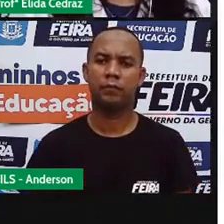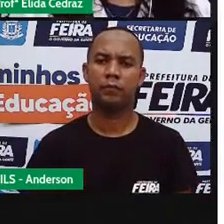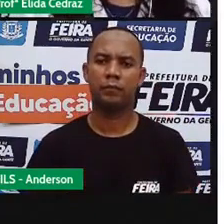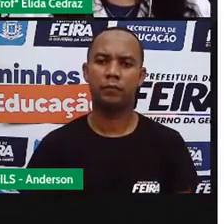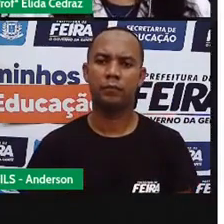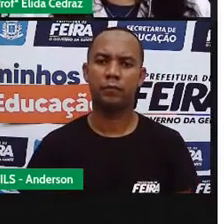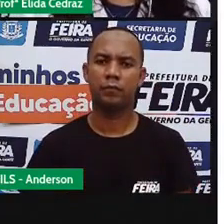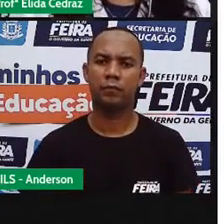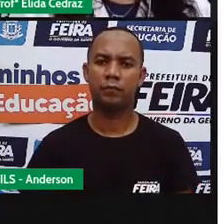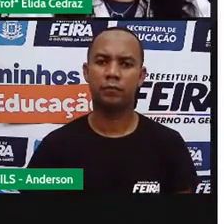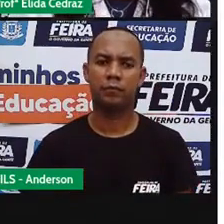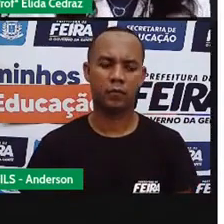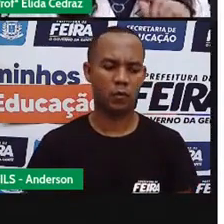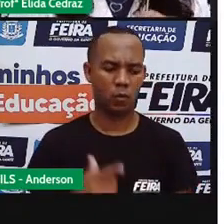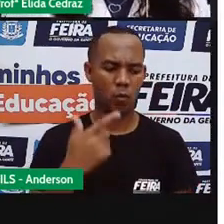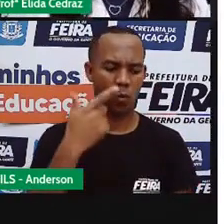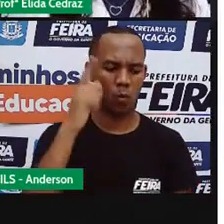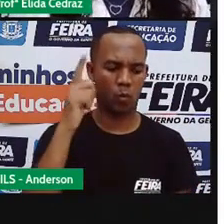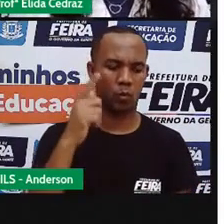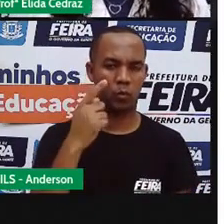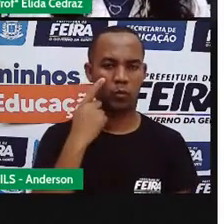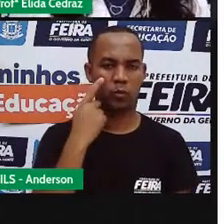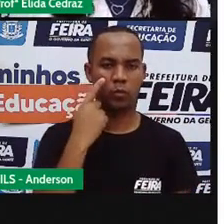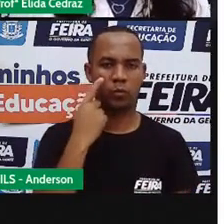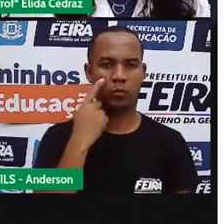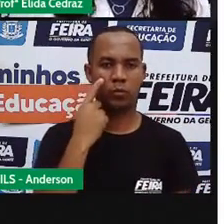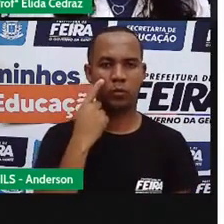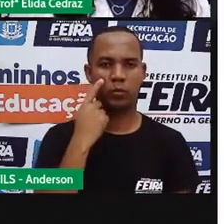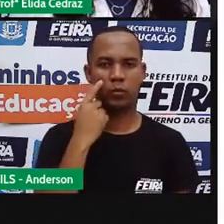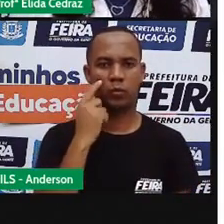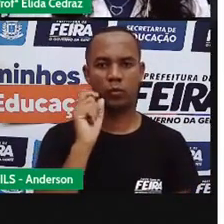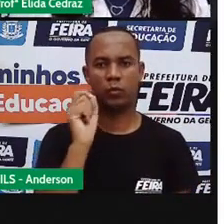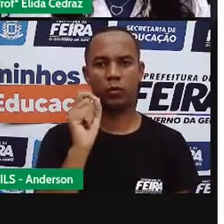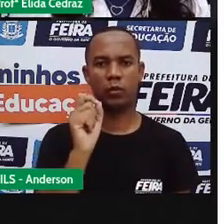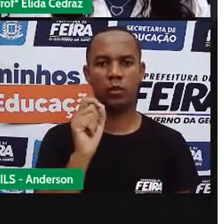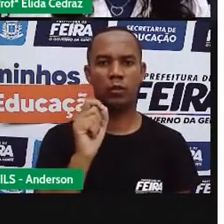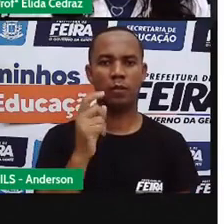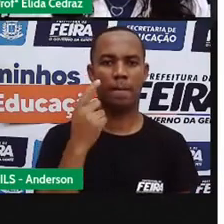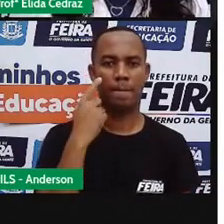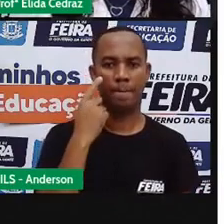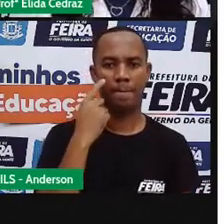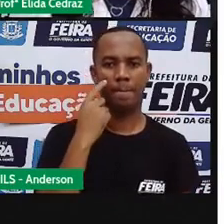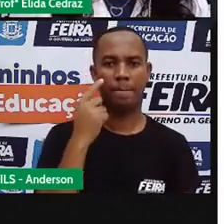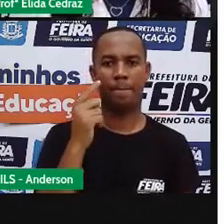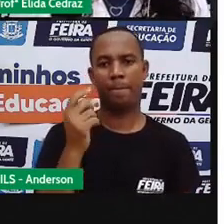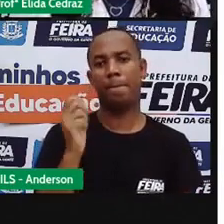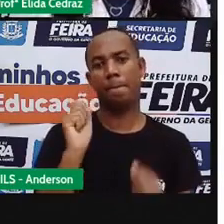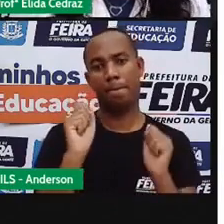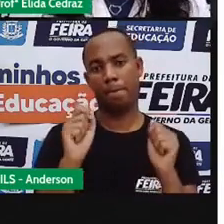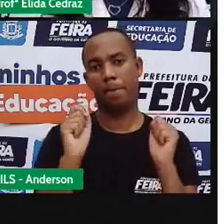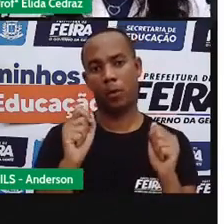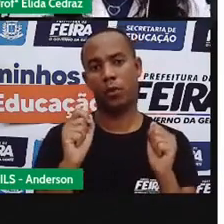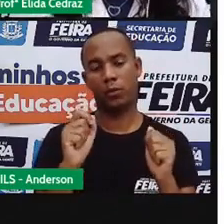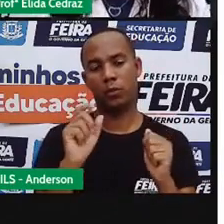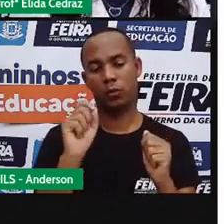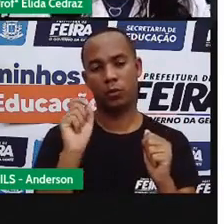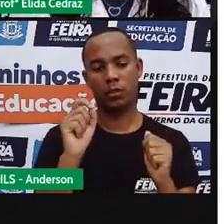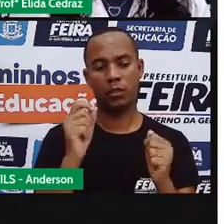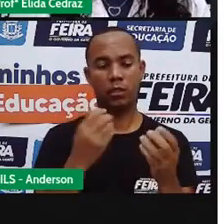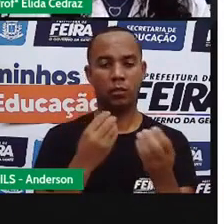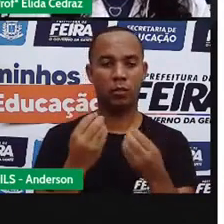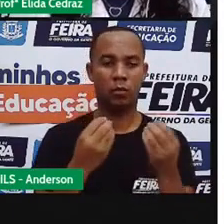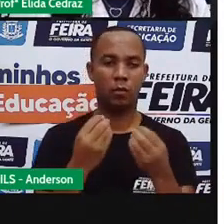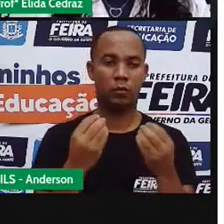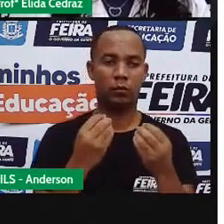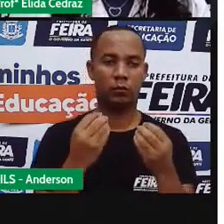Olha só, outra coisa. Os objetos em vidro ou em plástico podem ser transparentes,